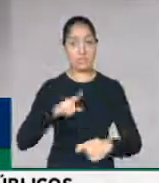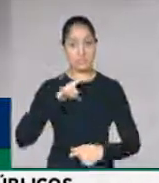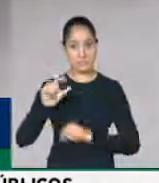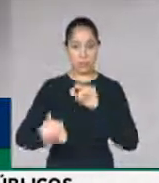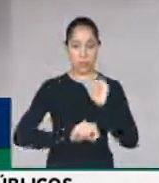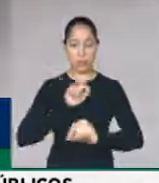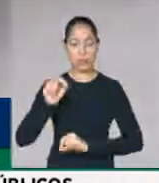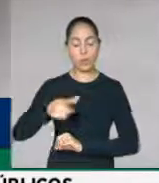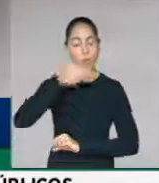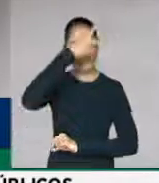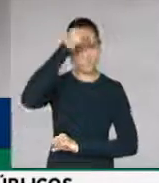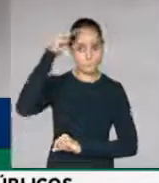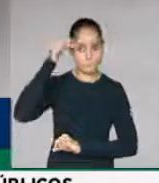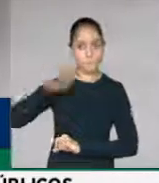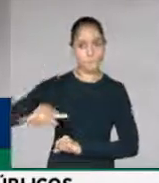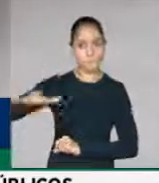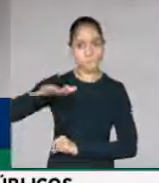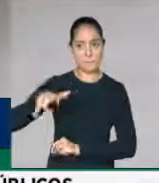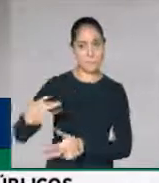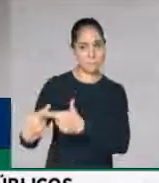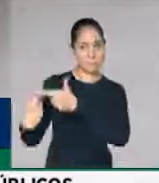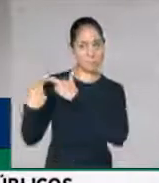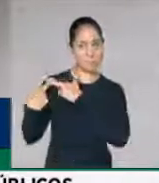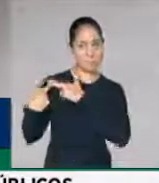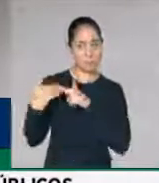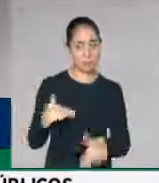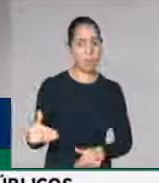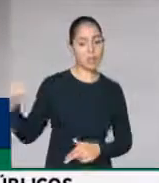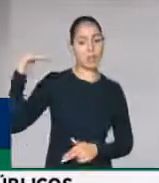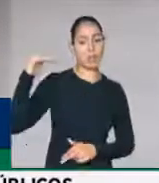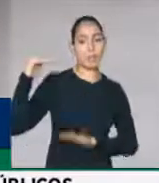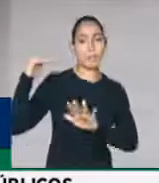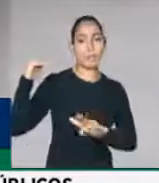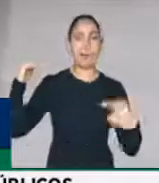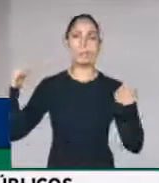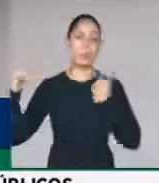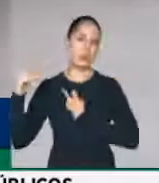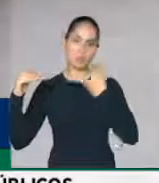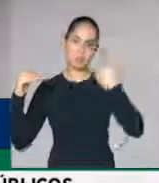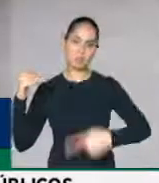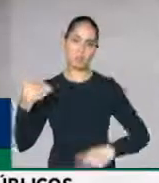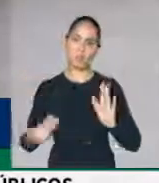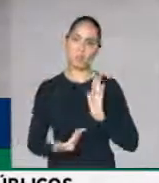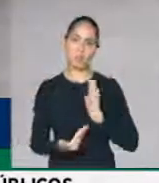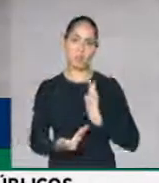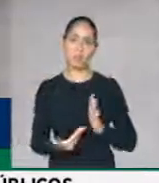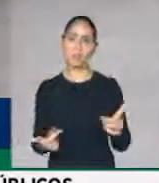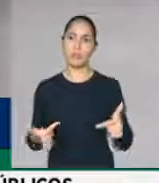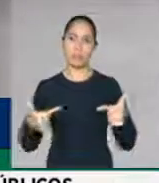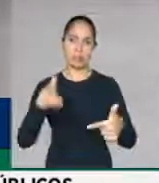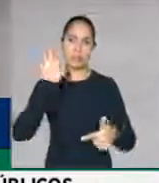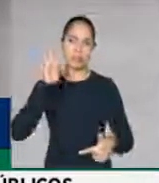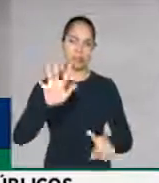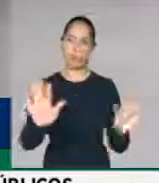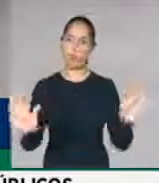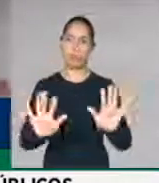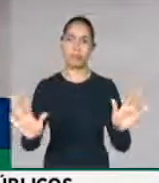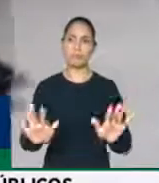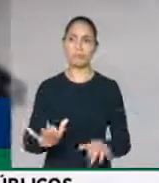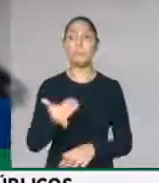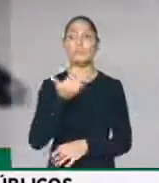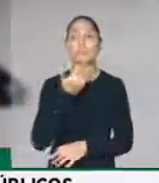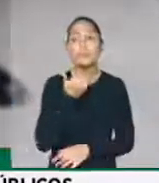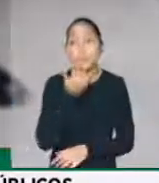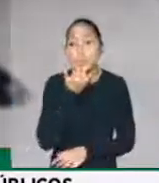discutível que eles exerçam essa autoridade, mas não deveria caber a nós aqui na Câmara dos Deputados ter essa decisão. Eu peço até